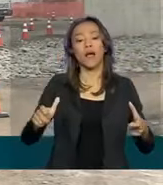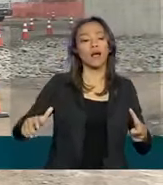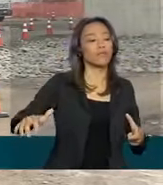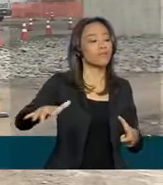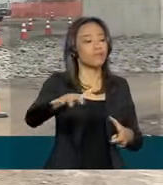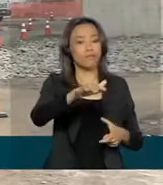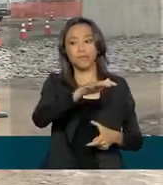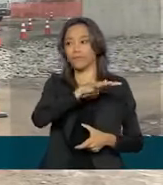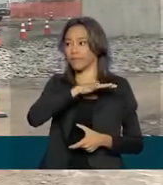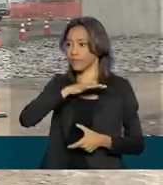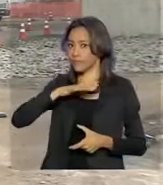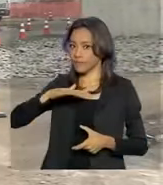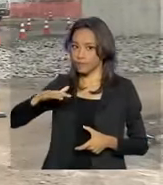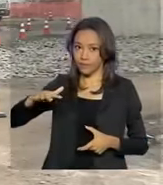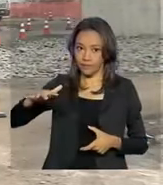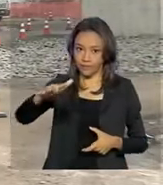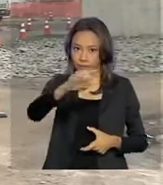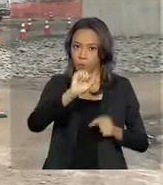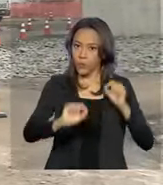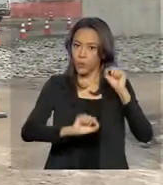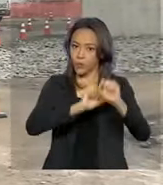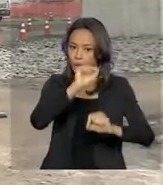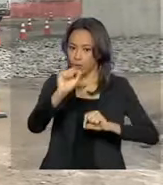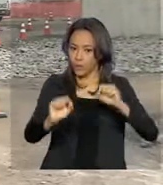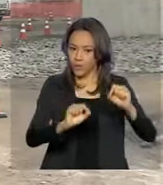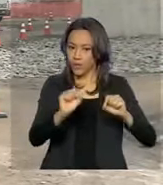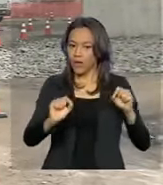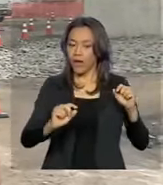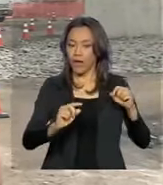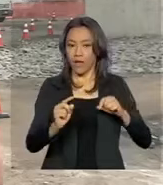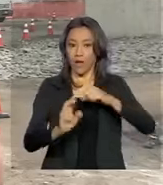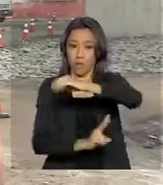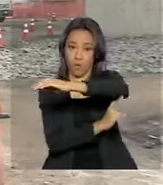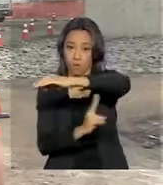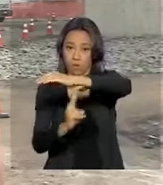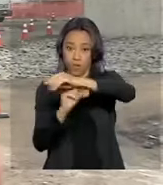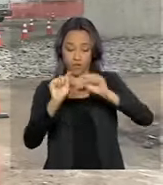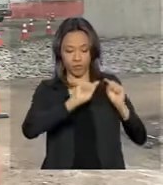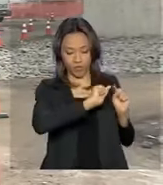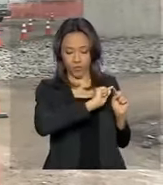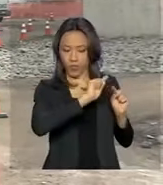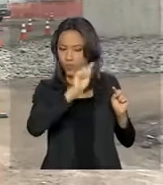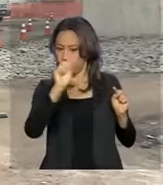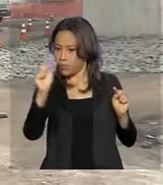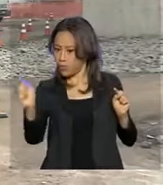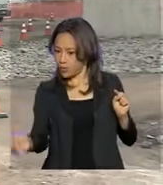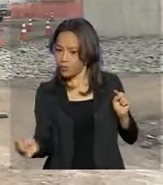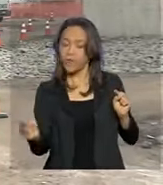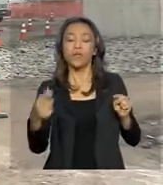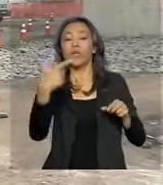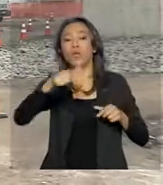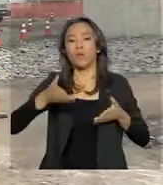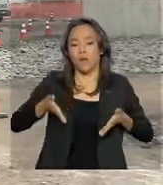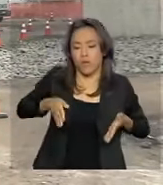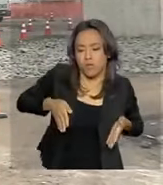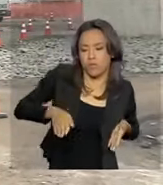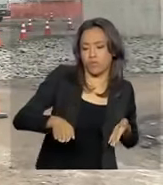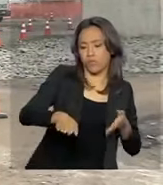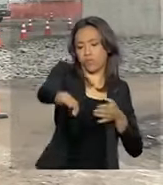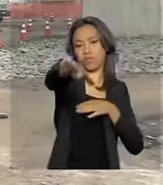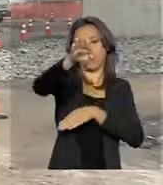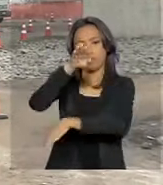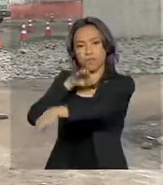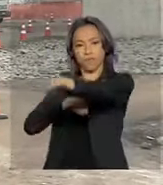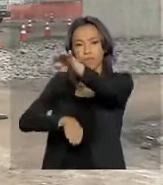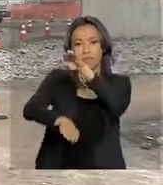dessa alça de ligação entre a ponte Rio-Niterói e a linha vermelha, que é uma importante via de acesso